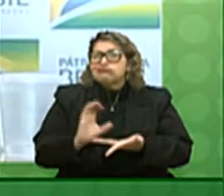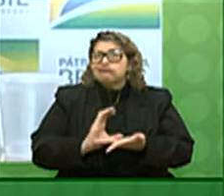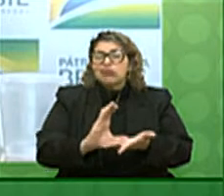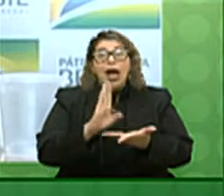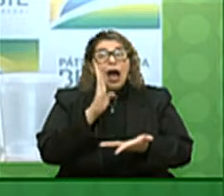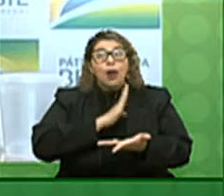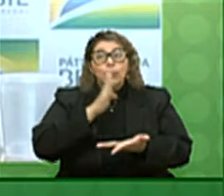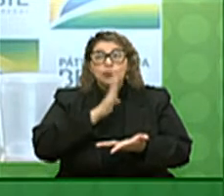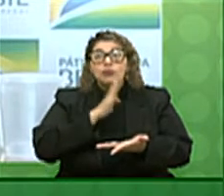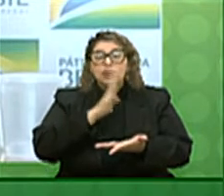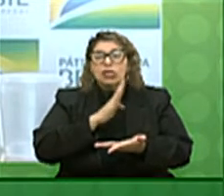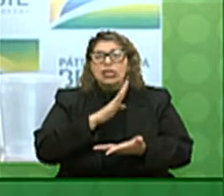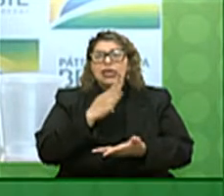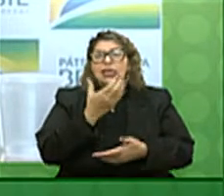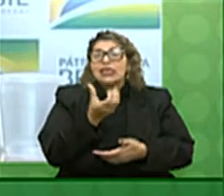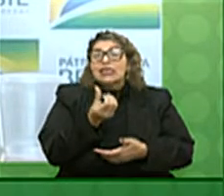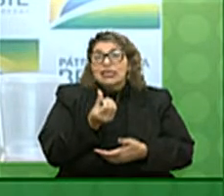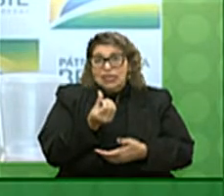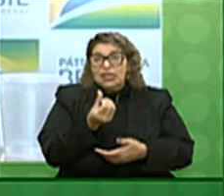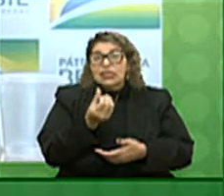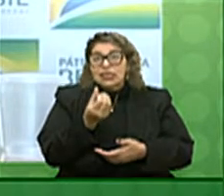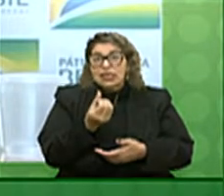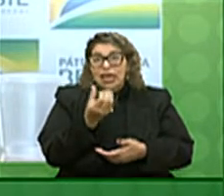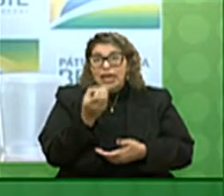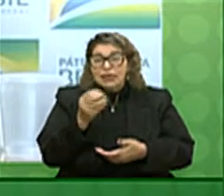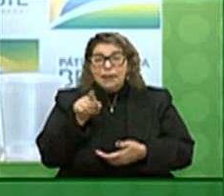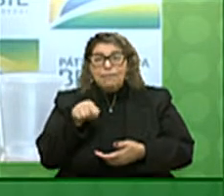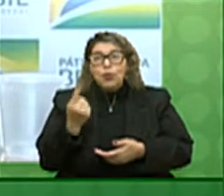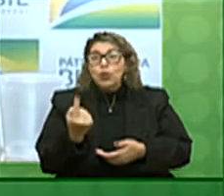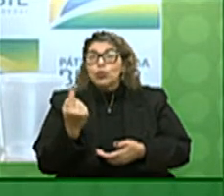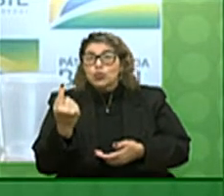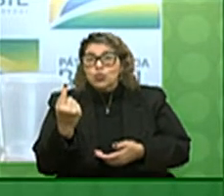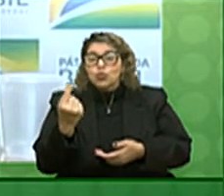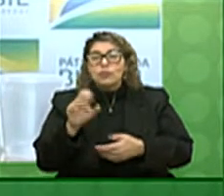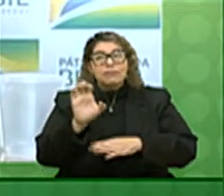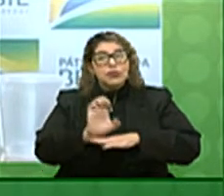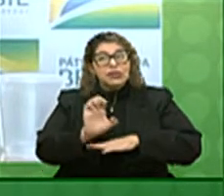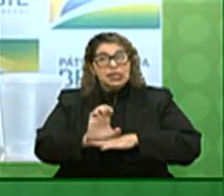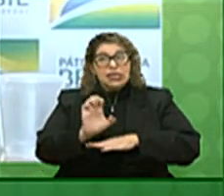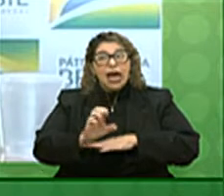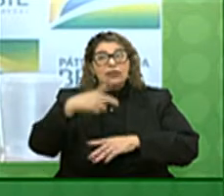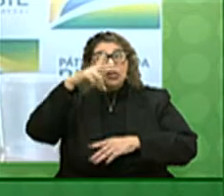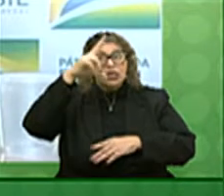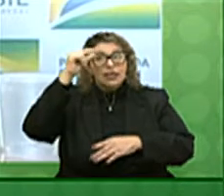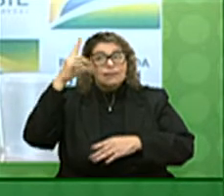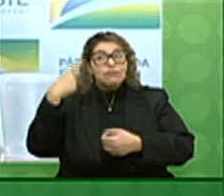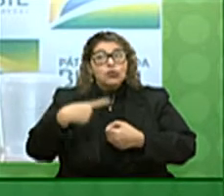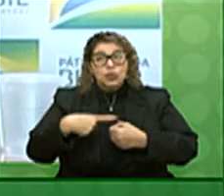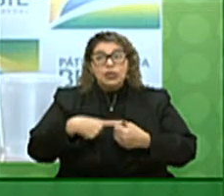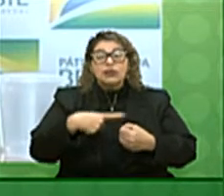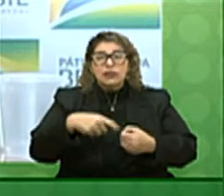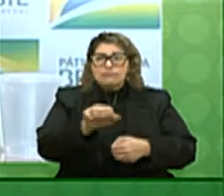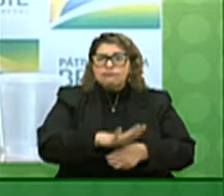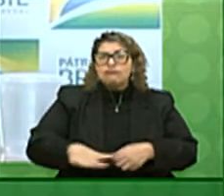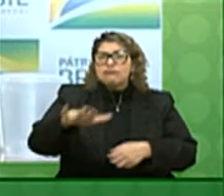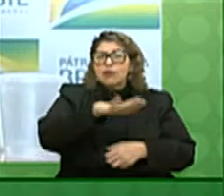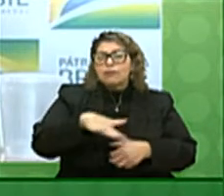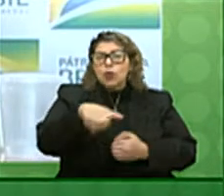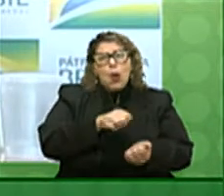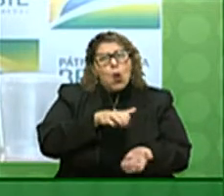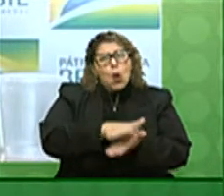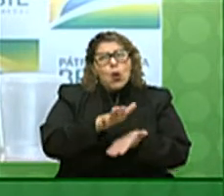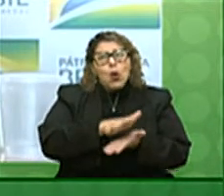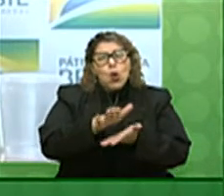emergencial de R 60,1 bilhões aos estados e municípios. O setor produtivo